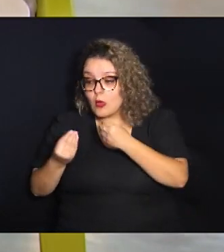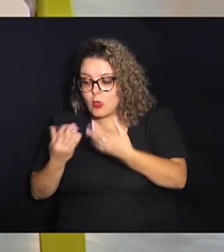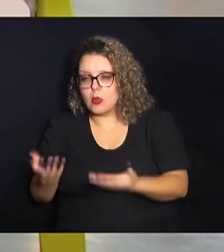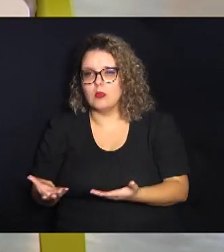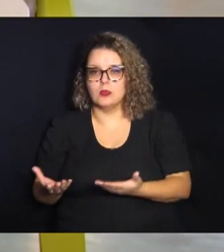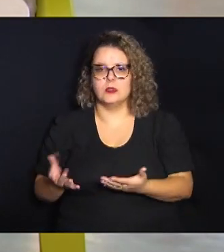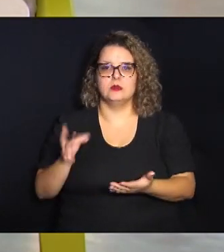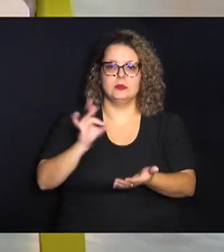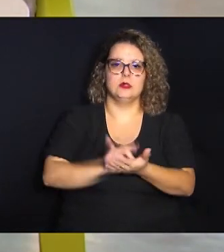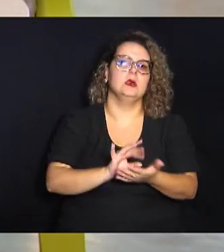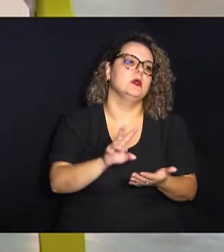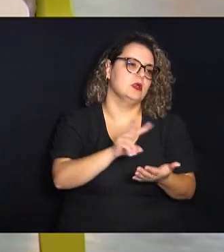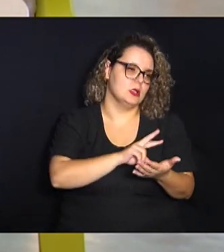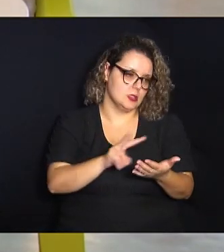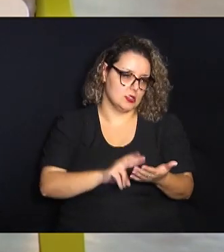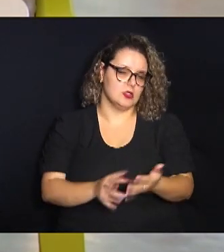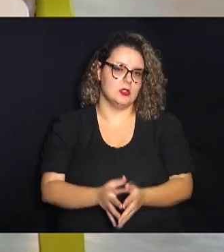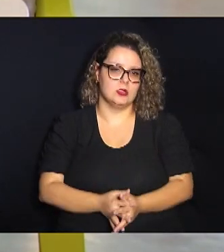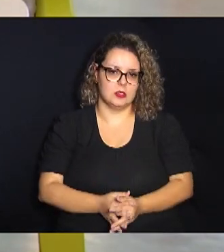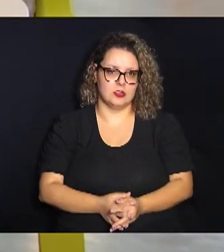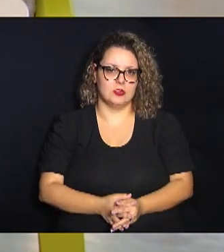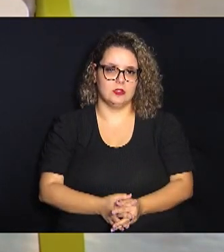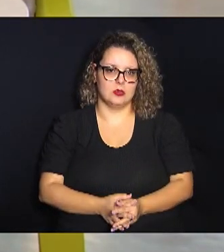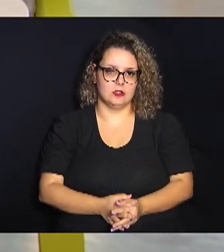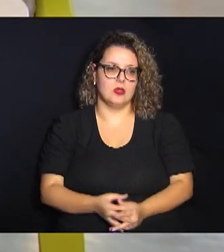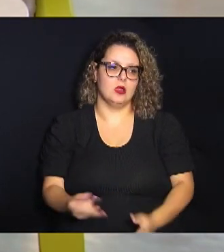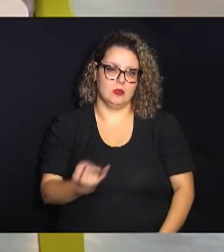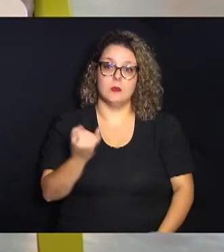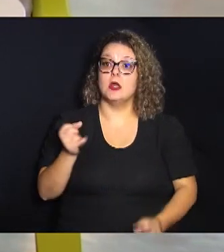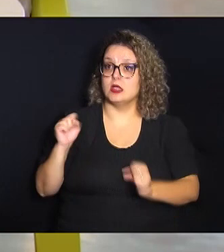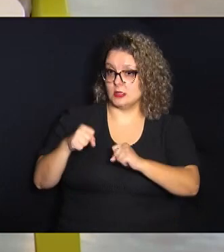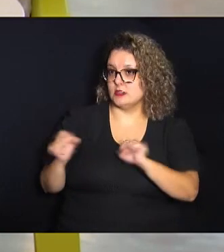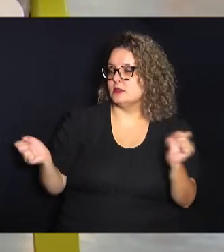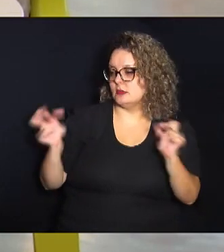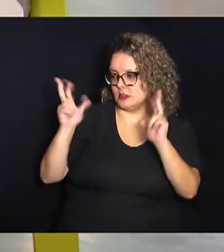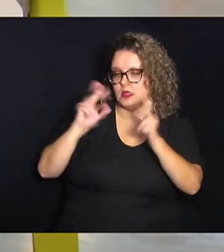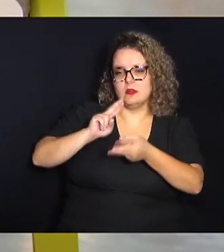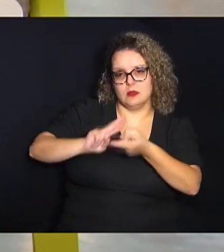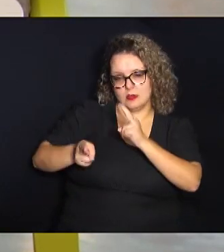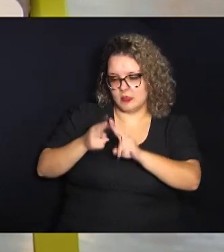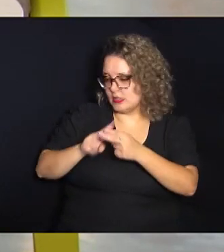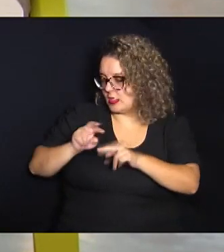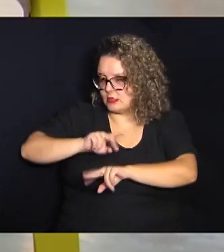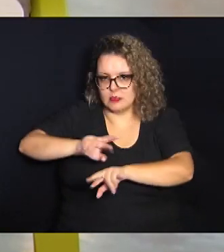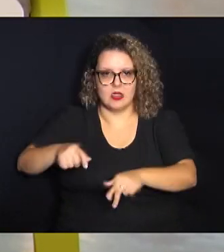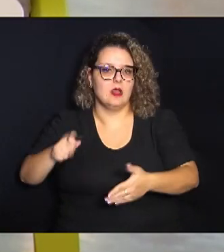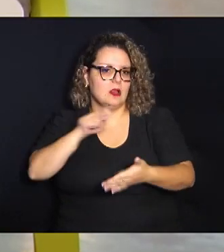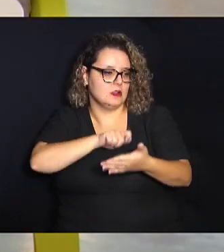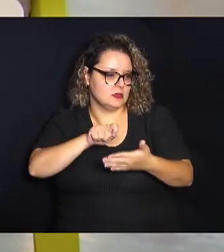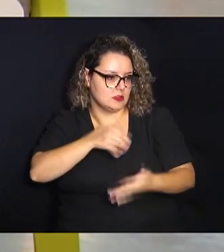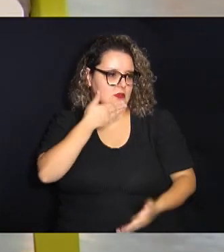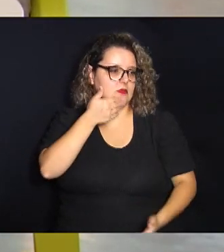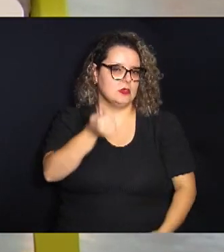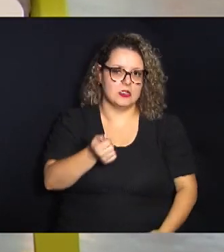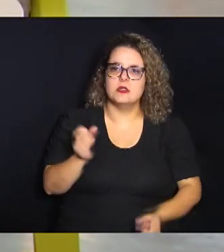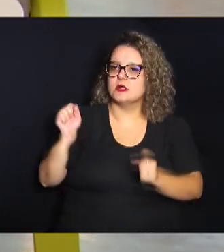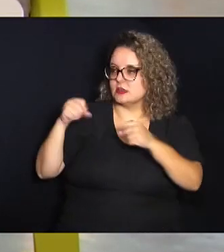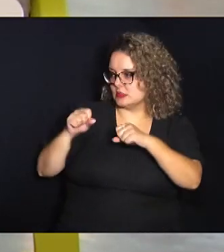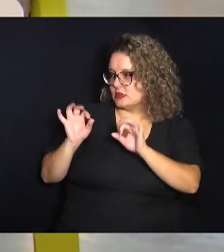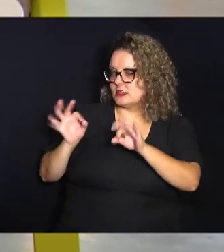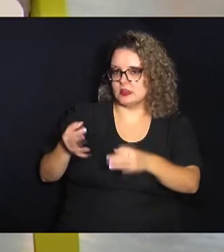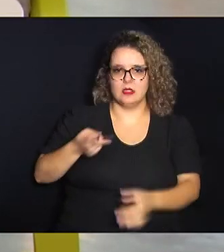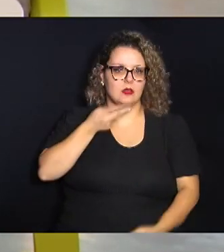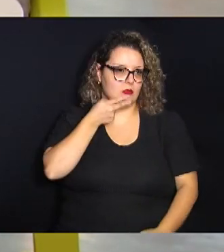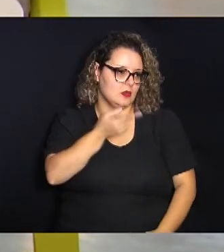fato e ela é nossa é muito importante ela desperta várias habilidades ela te faz você escrever melhor você falar